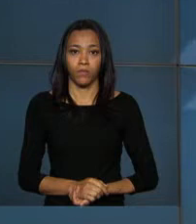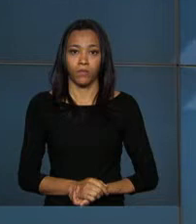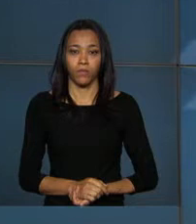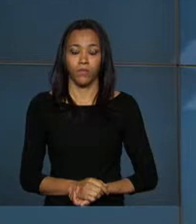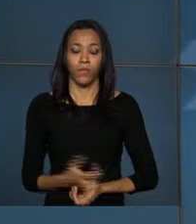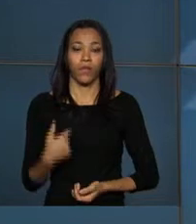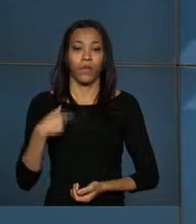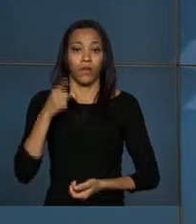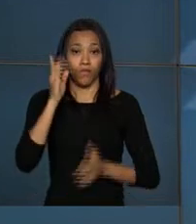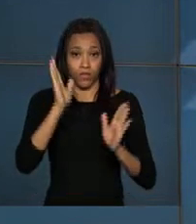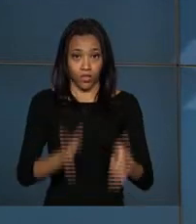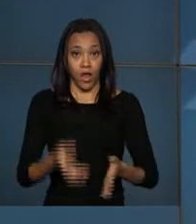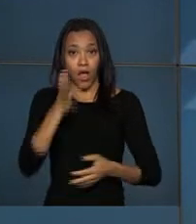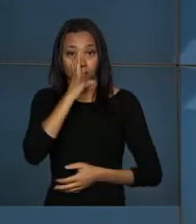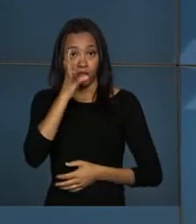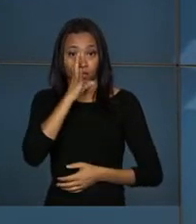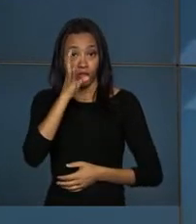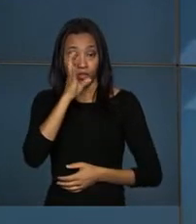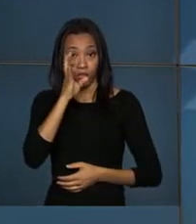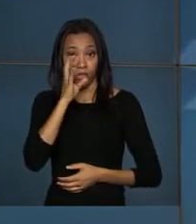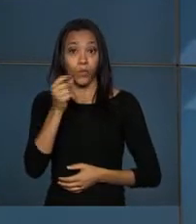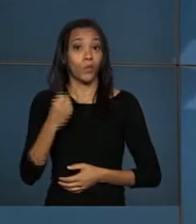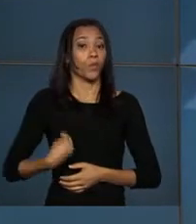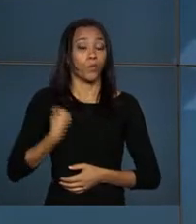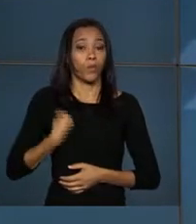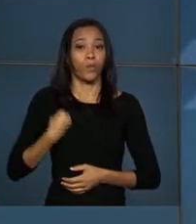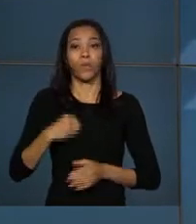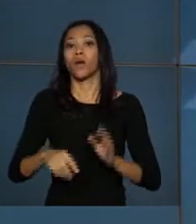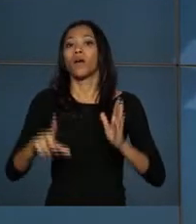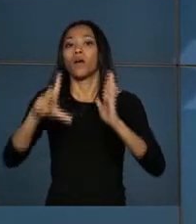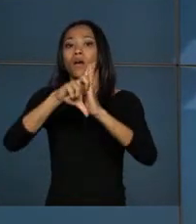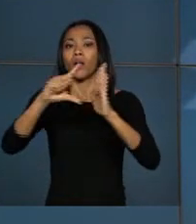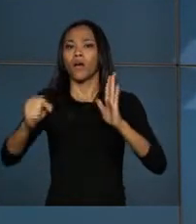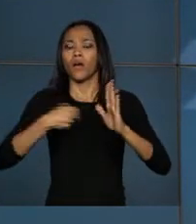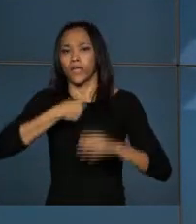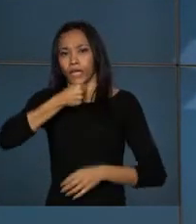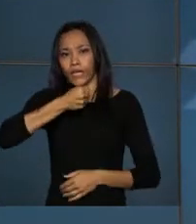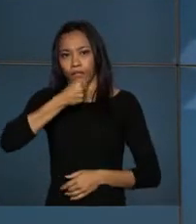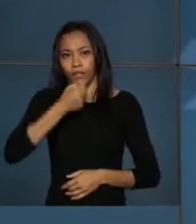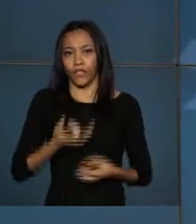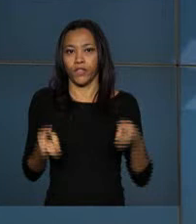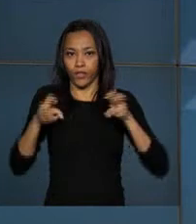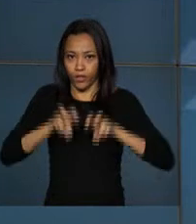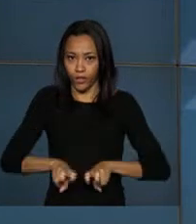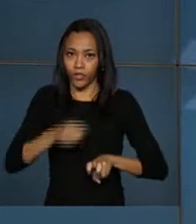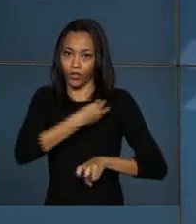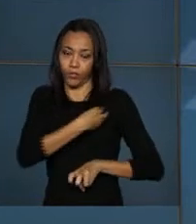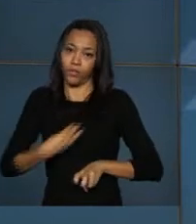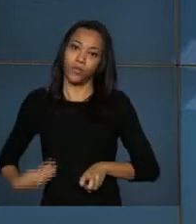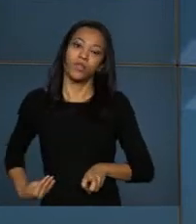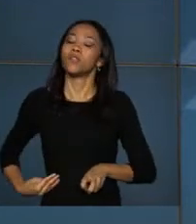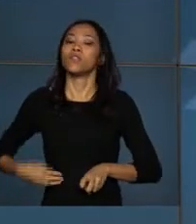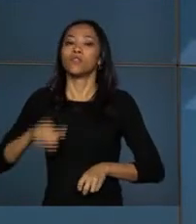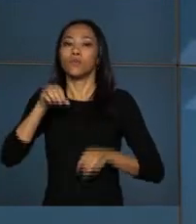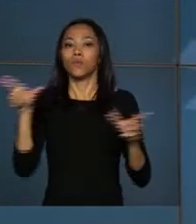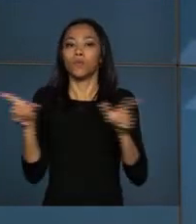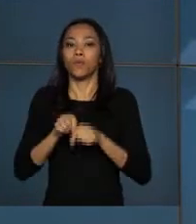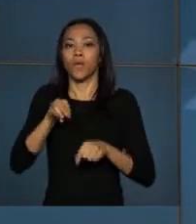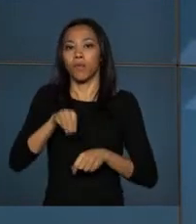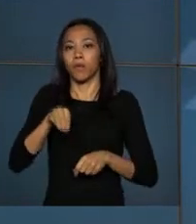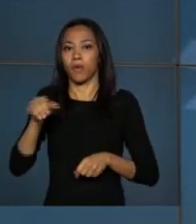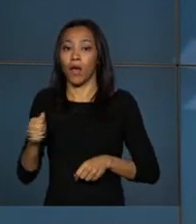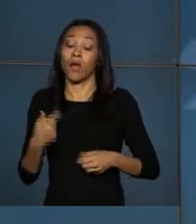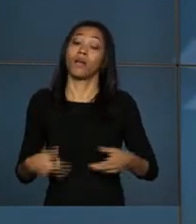Você assistiu ao vivo do Palácio do Planalto a entrevista coletiva concedida pelos ministros do Meio Ambiente, Isabela Teixeira e da Ciência,